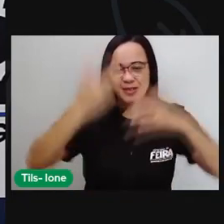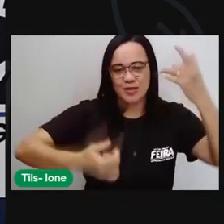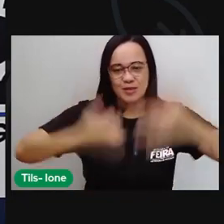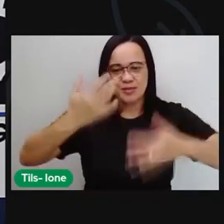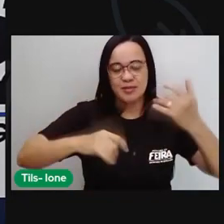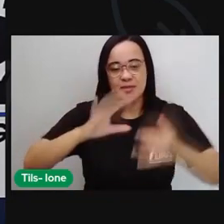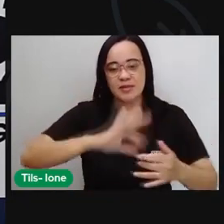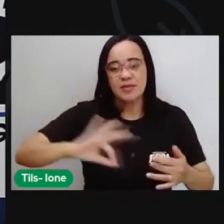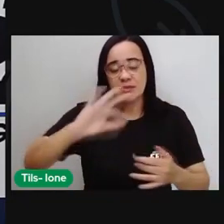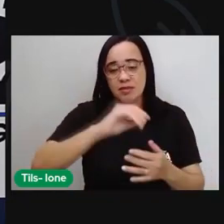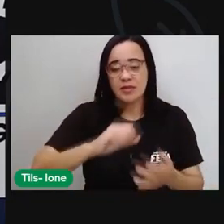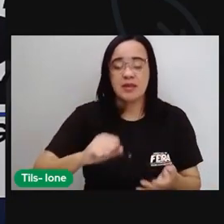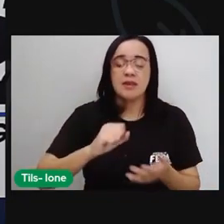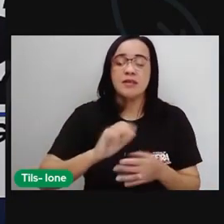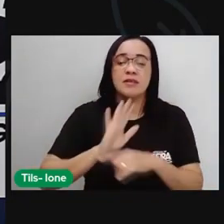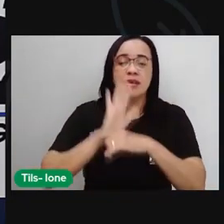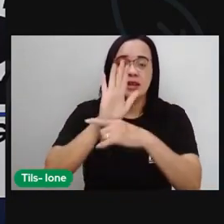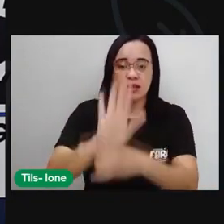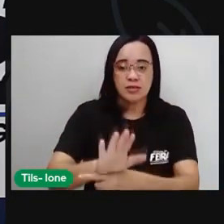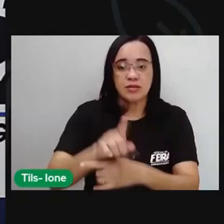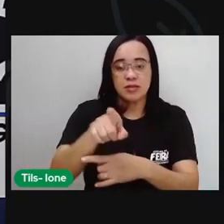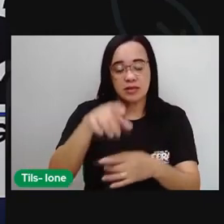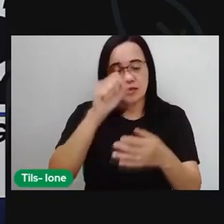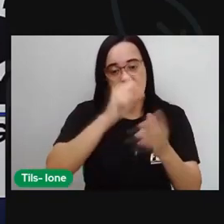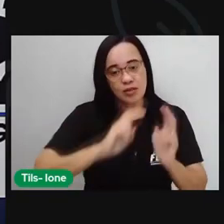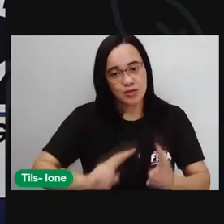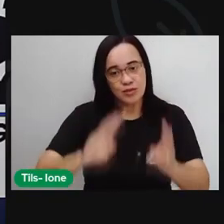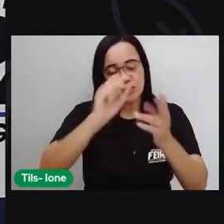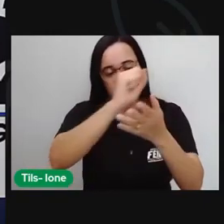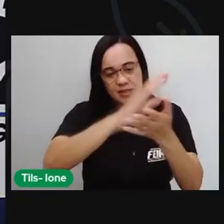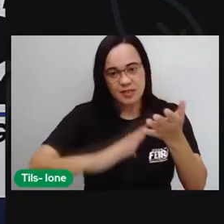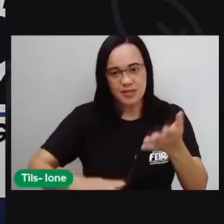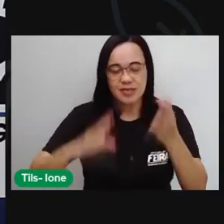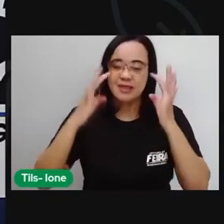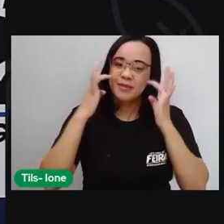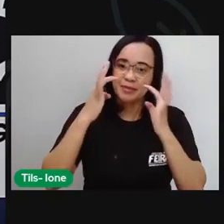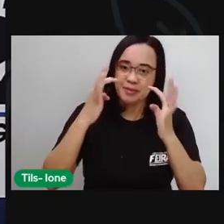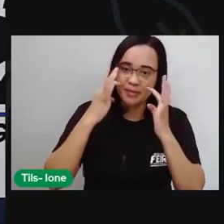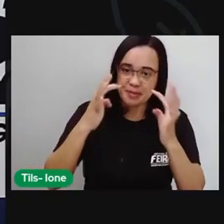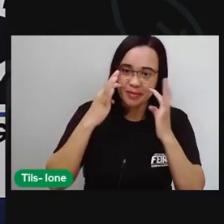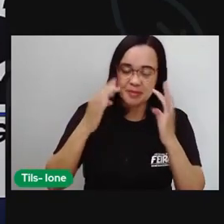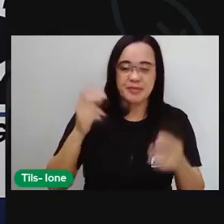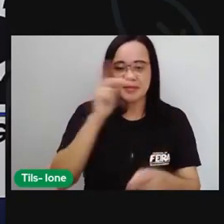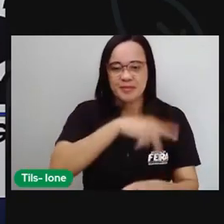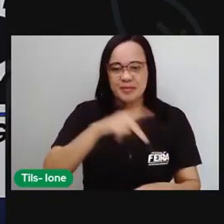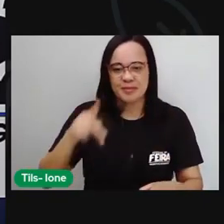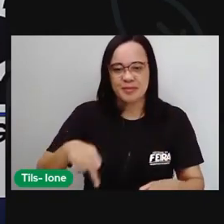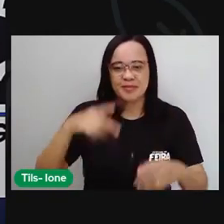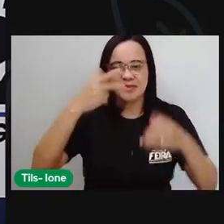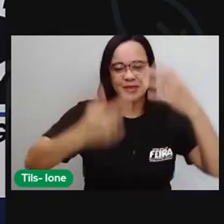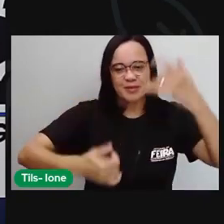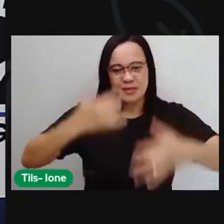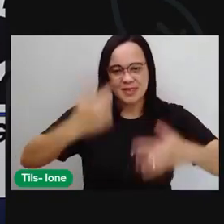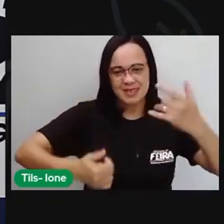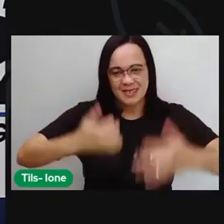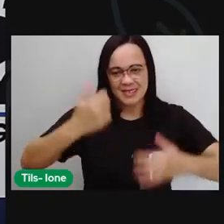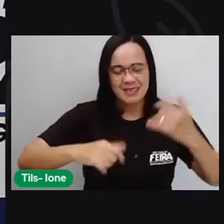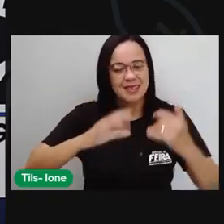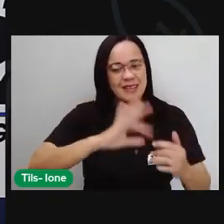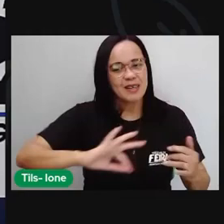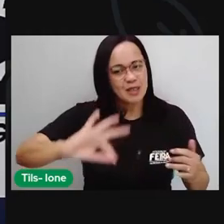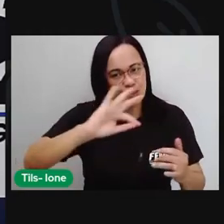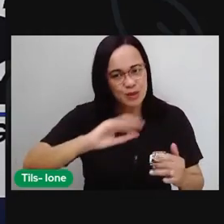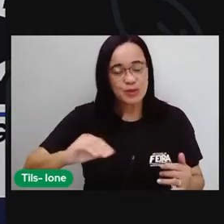servir para que você continue aí com as suas atividades. Então, presta bastante atenção em tudo que a Pró vai falar, em tudo que a Pró vai explicar,